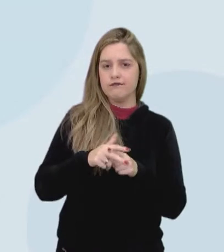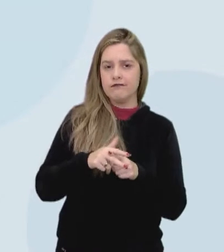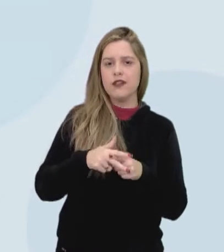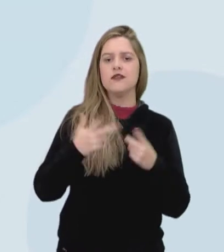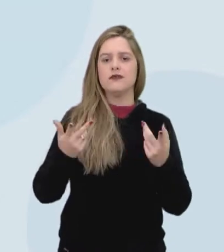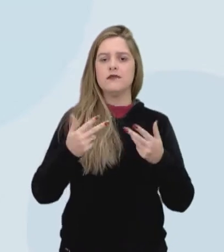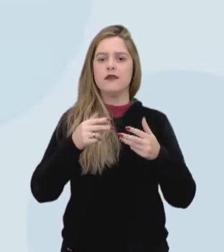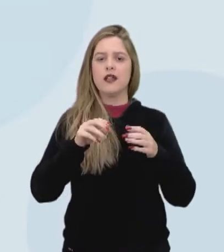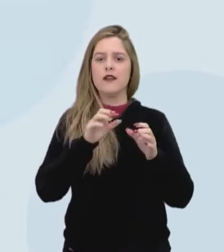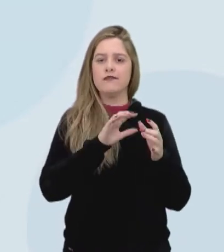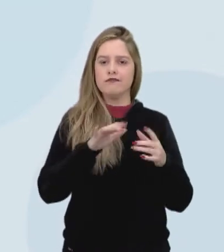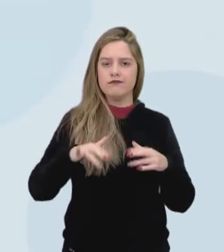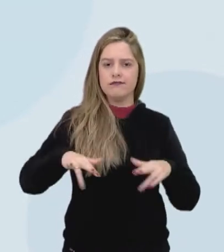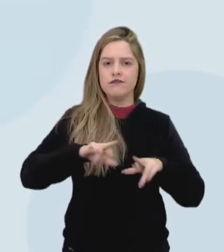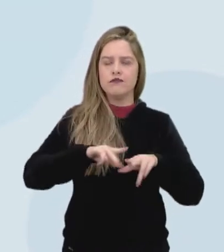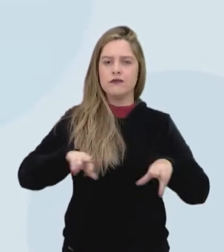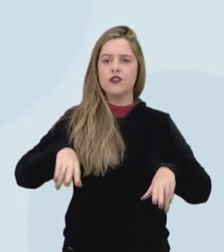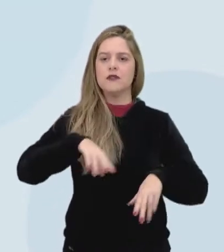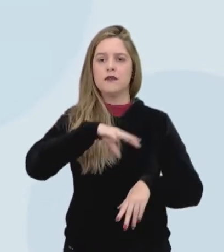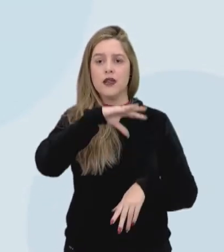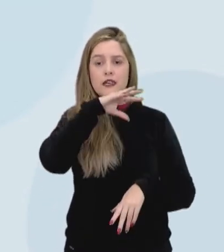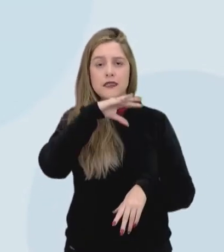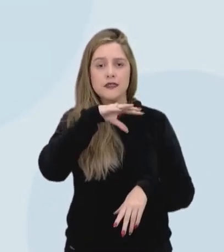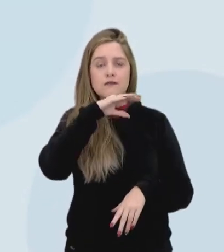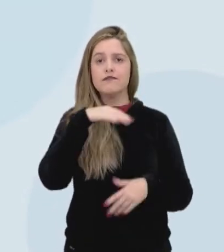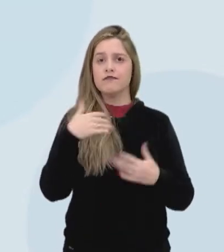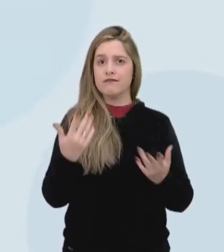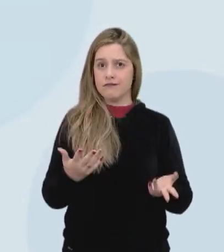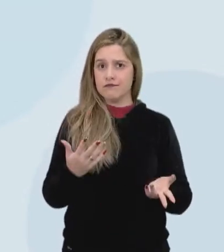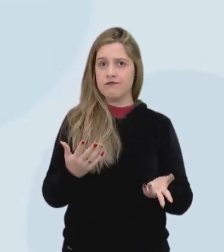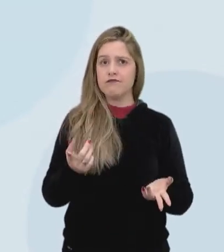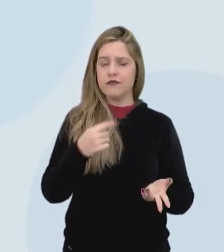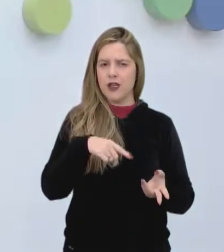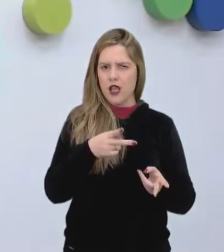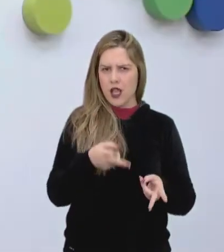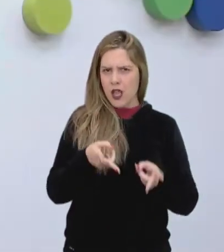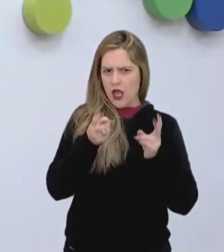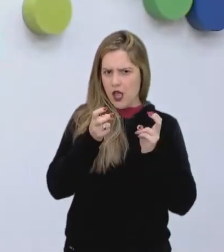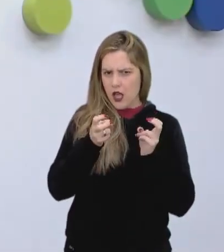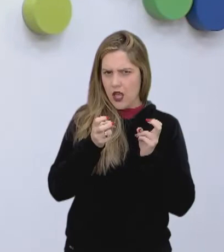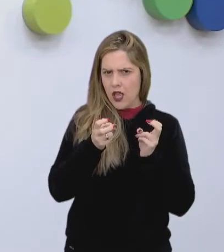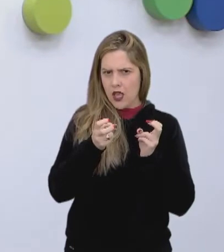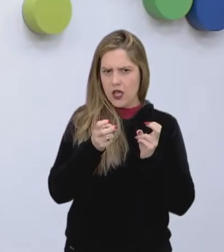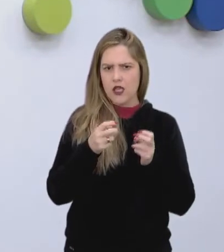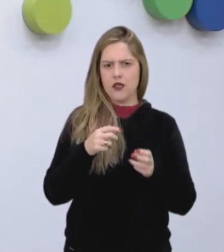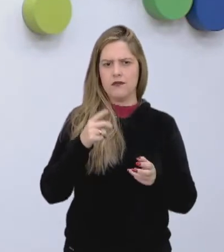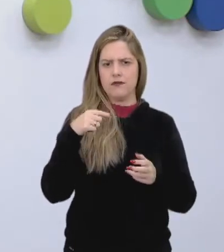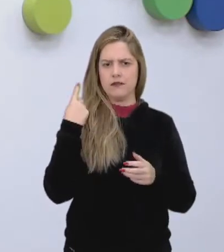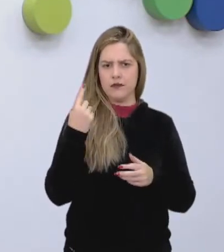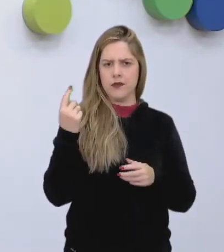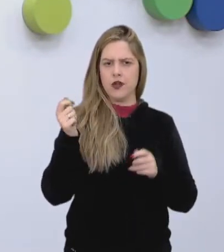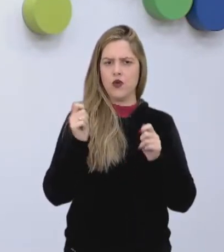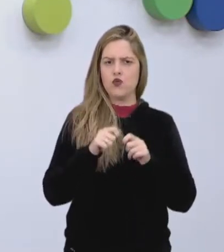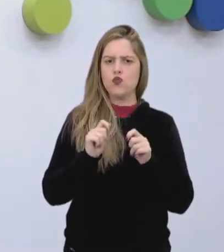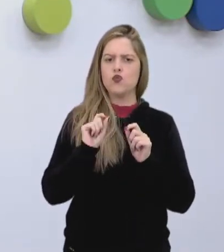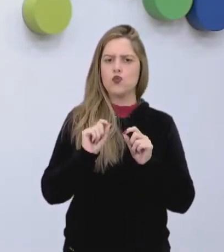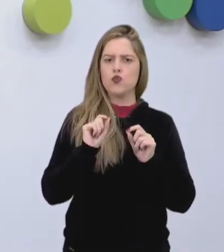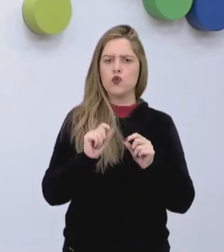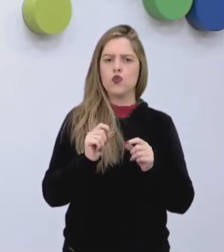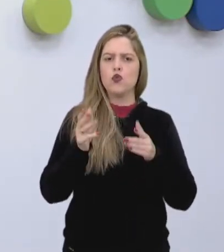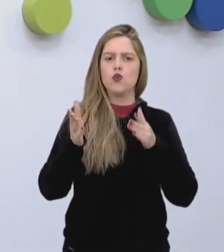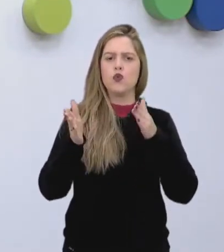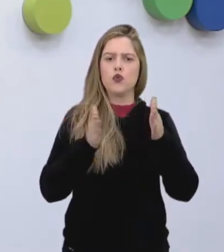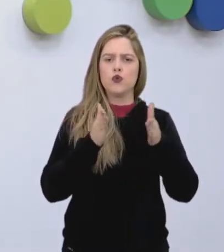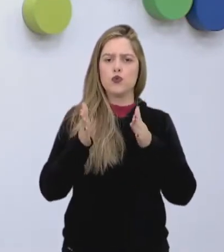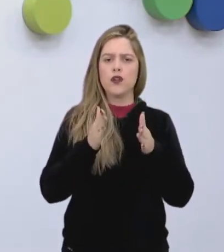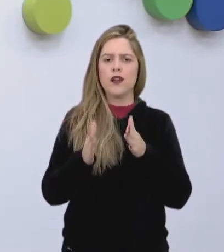ferramentas e máquinas de tração animal. Reparem que nesse momento, ela leu pra nós aqui, né? No momento do